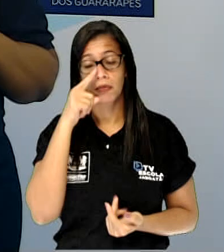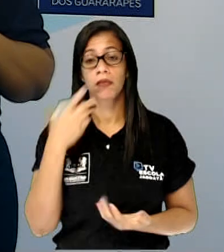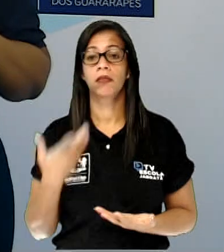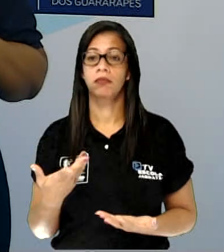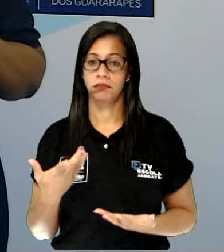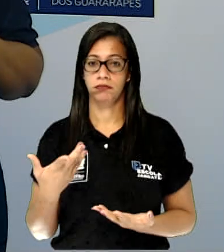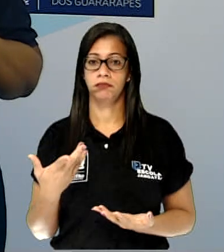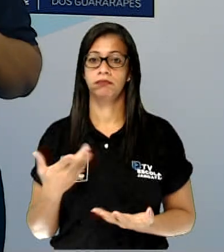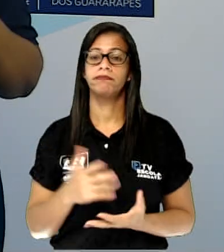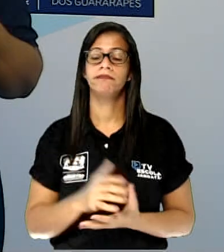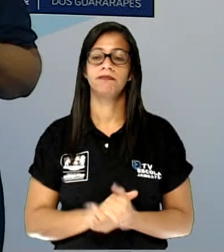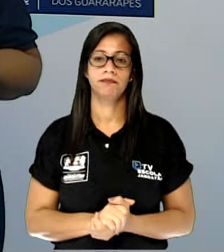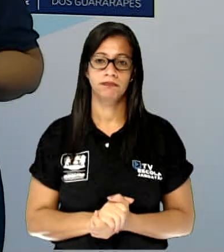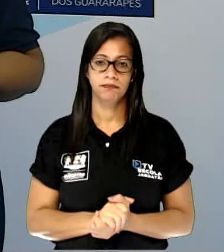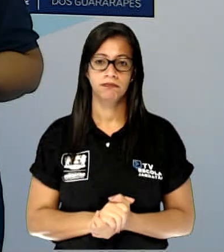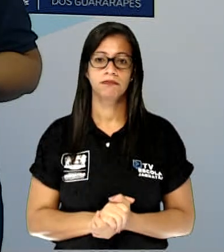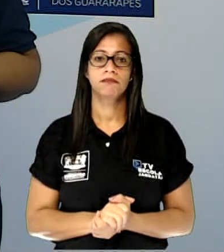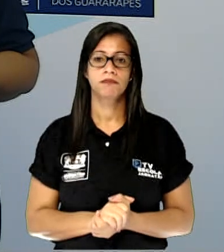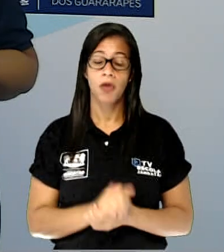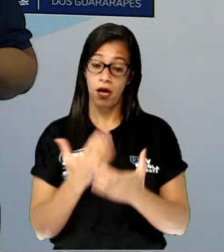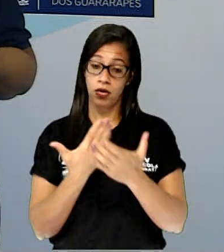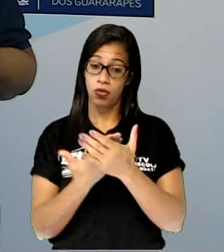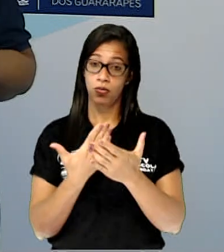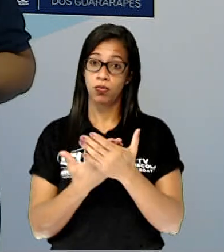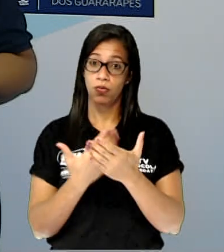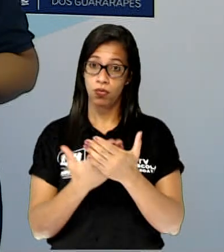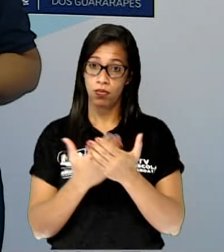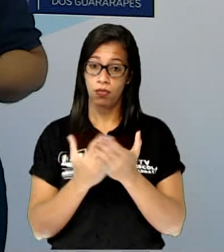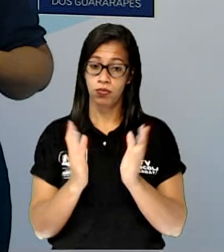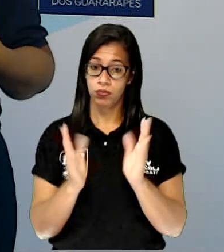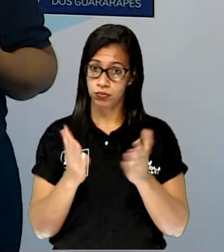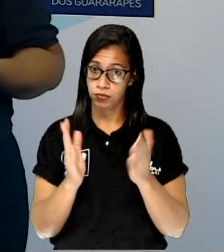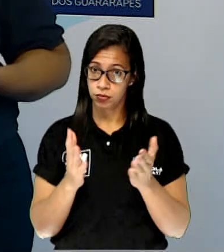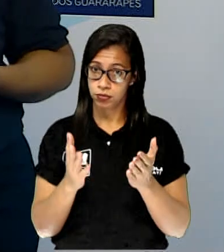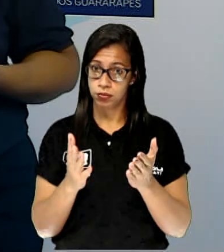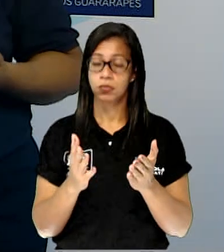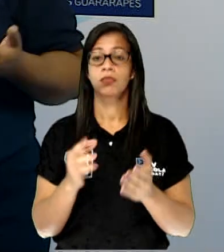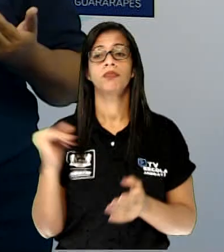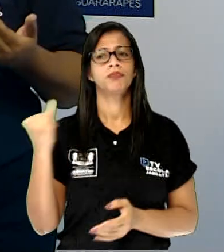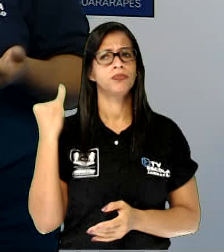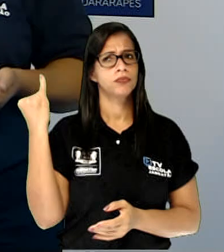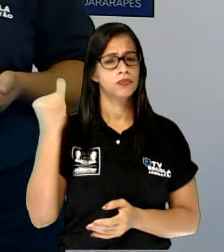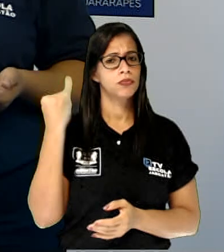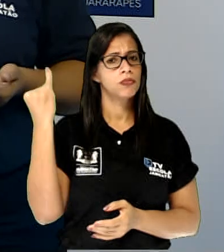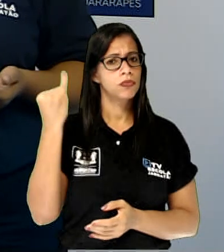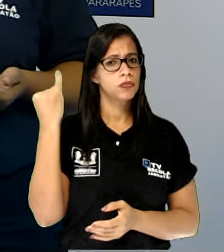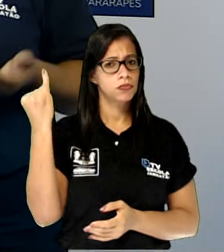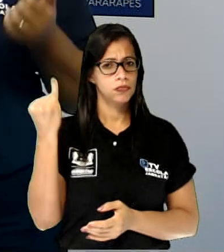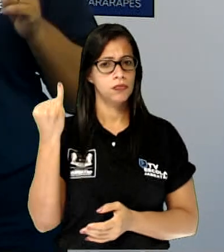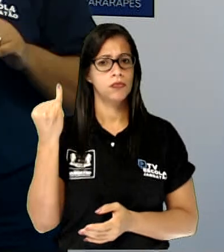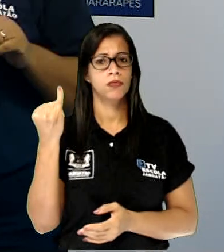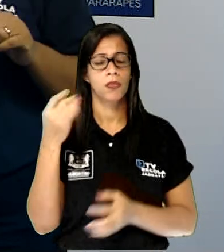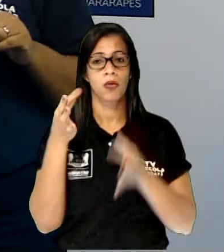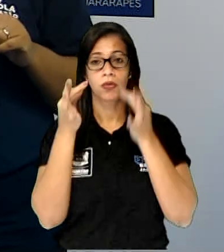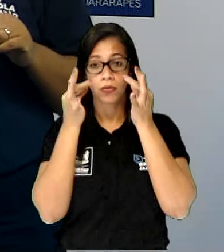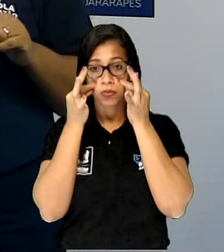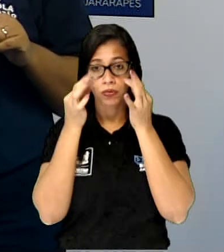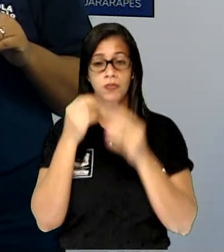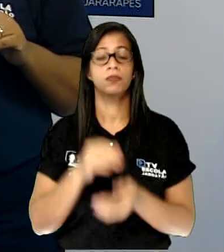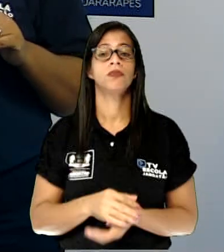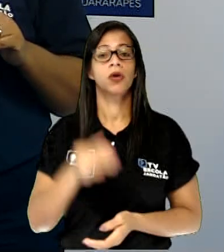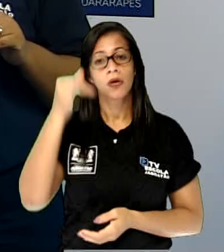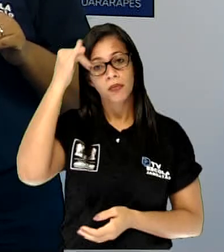para a nossa vida. É muito importante porque nós precisamos, né, evitar acidentes. Vamos agora